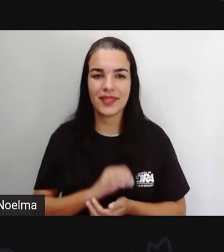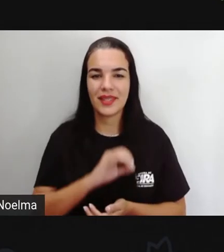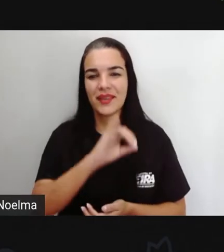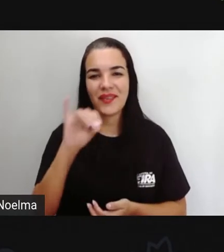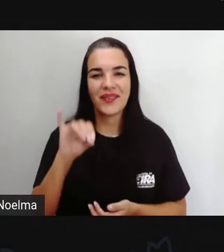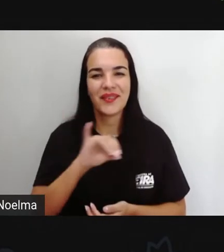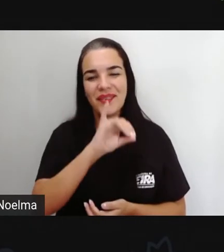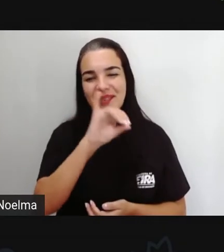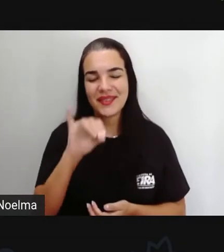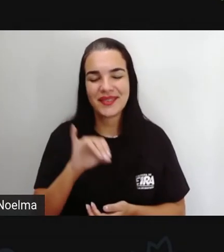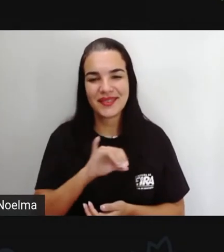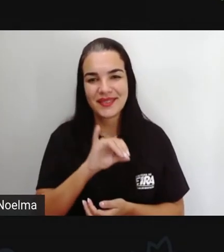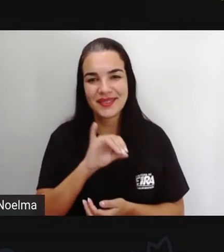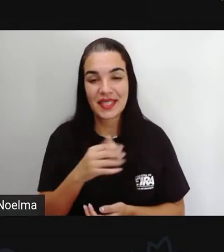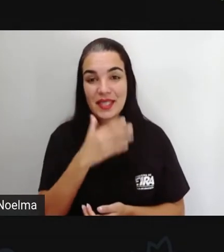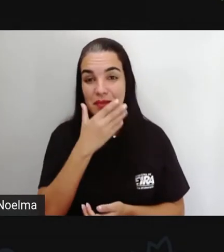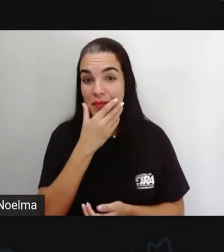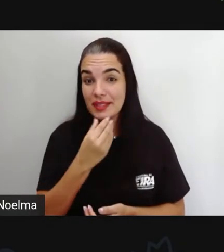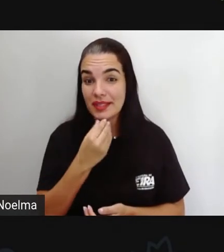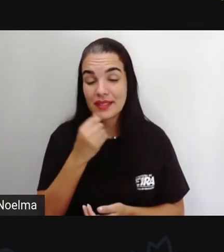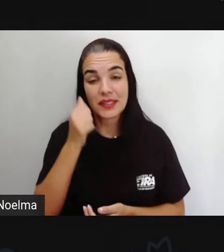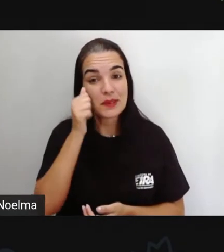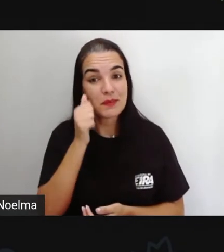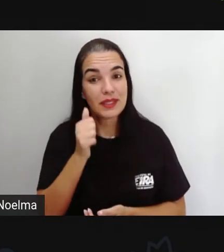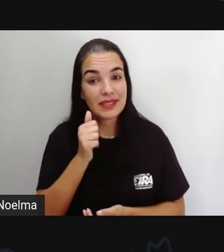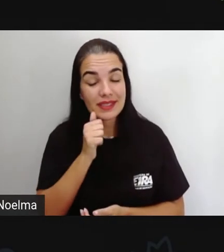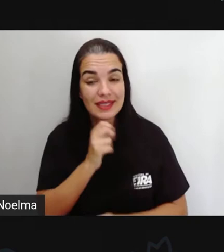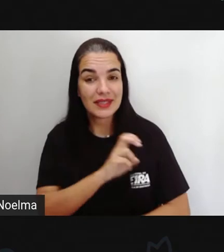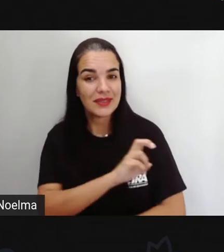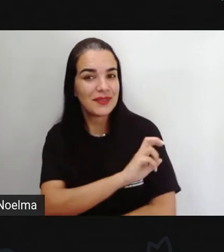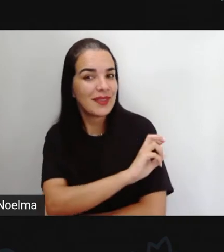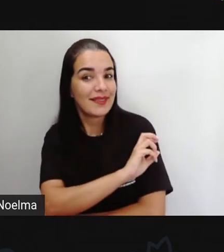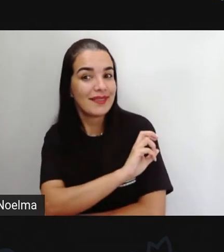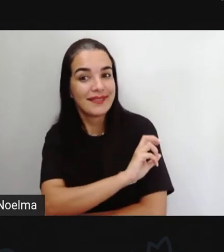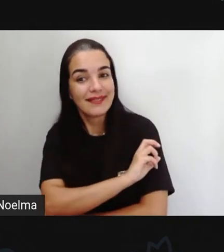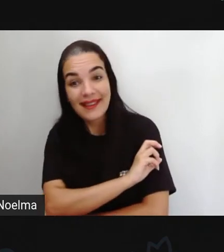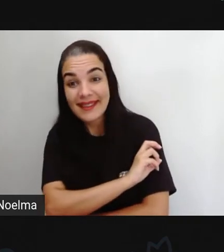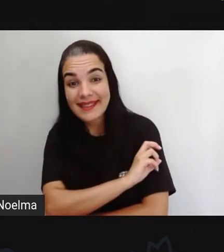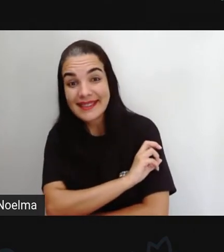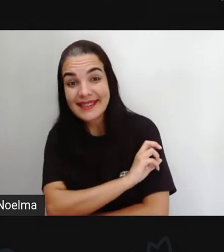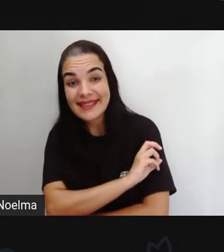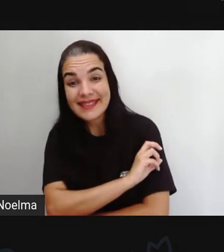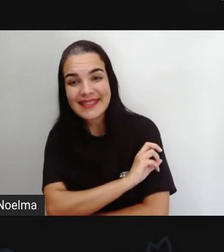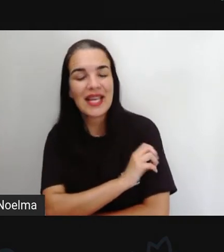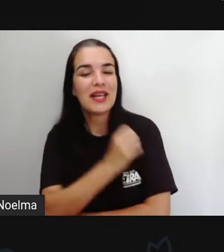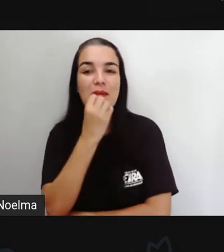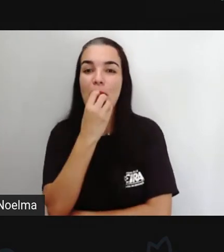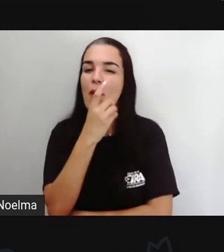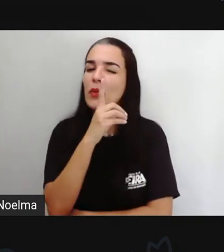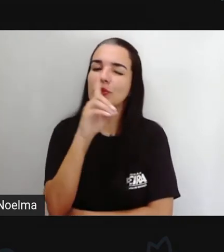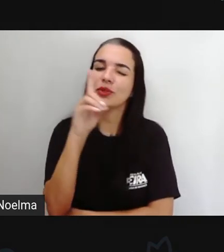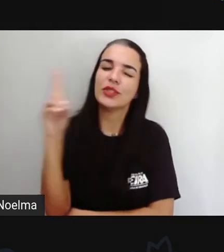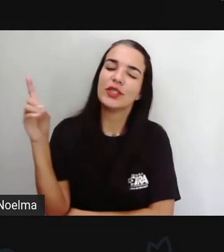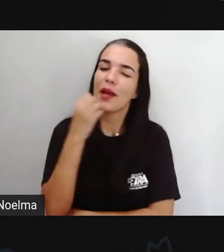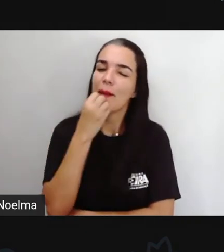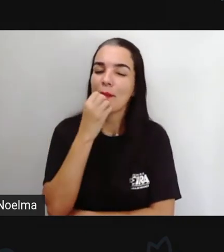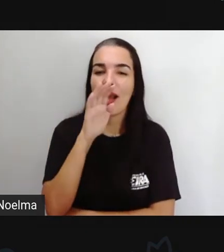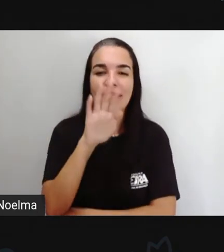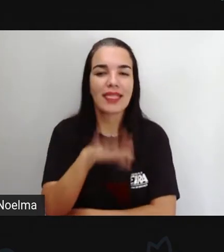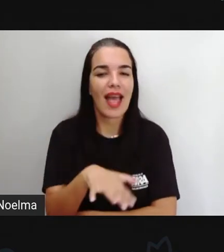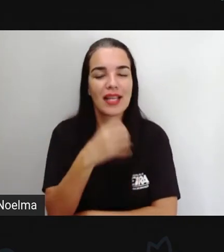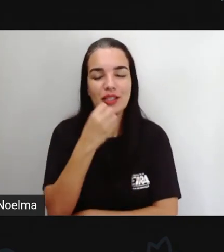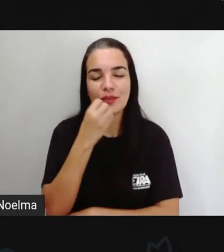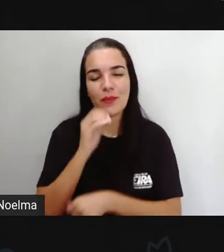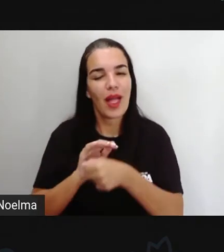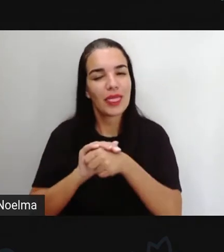Olá, meninos e meninas do quinto ano, olhem só, bom dia, boa tarde, boa